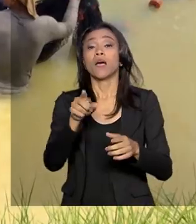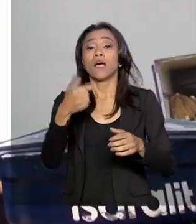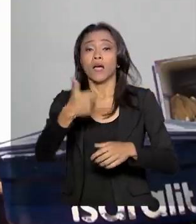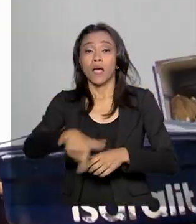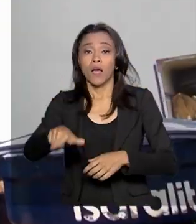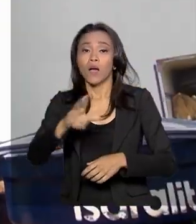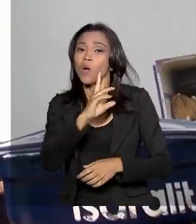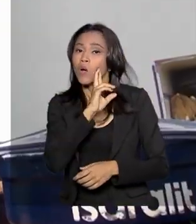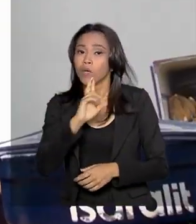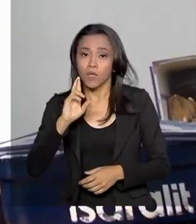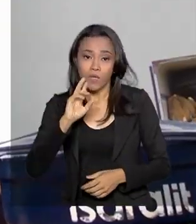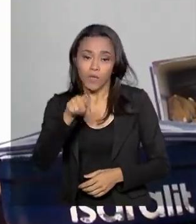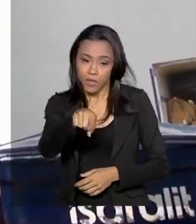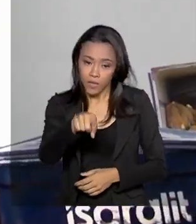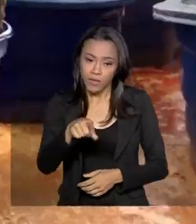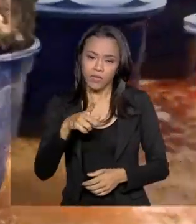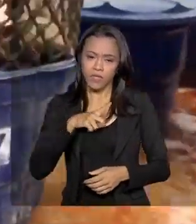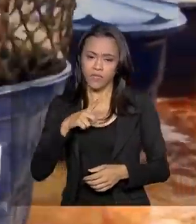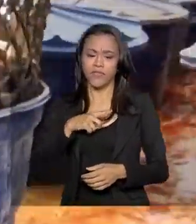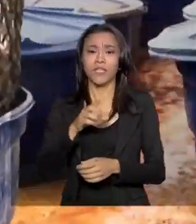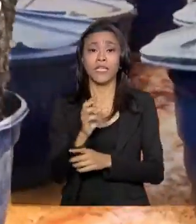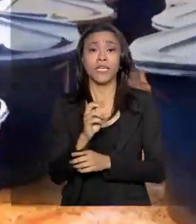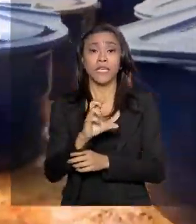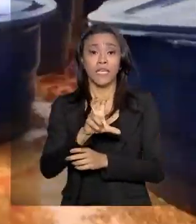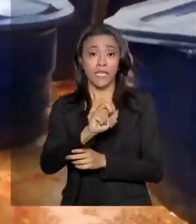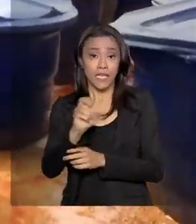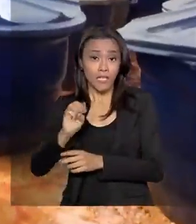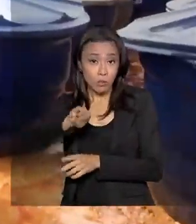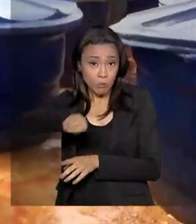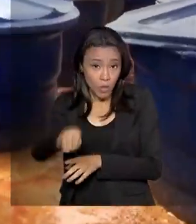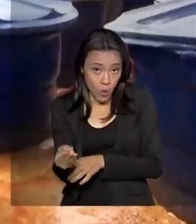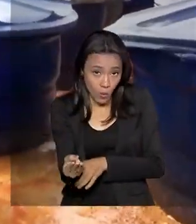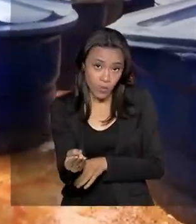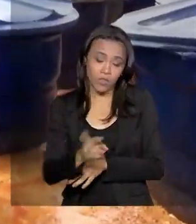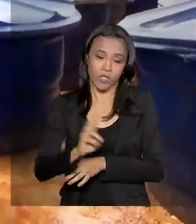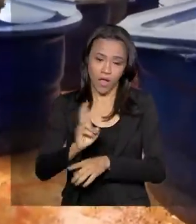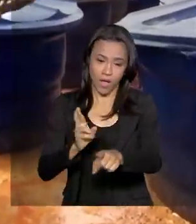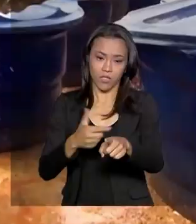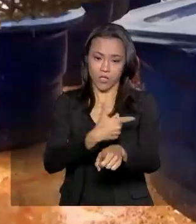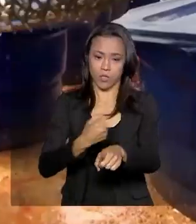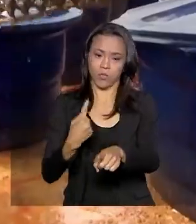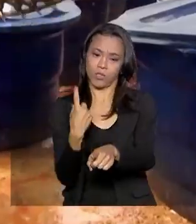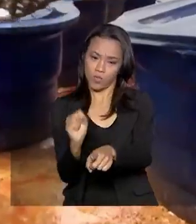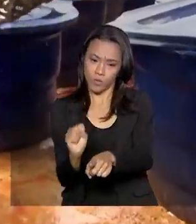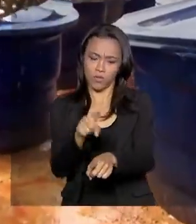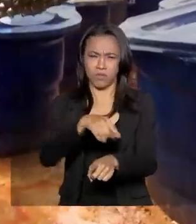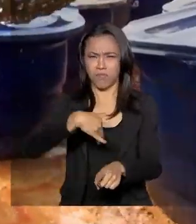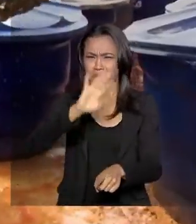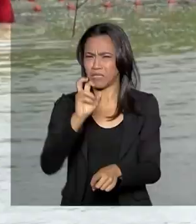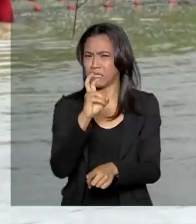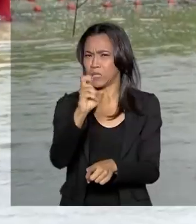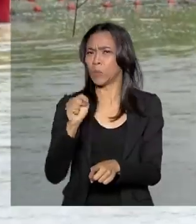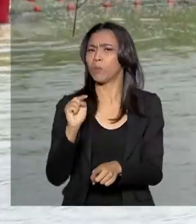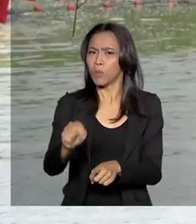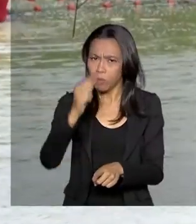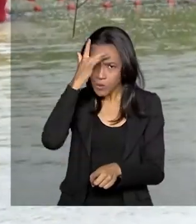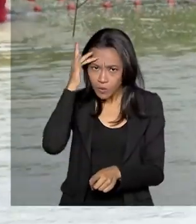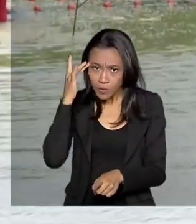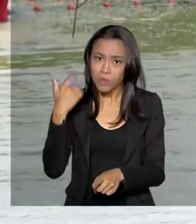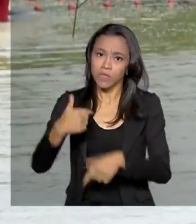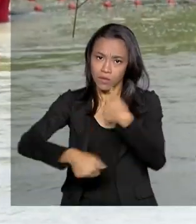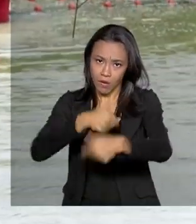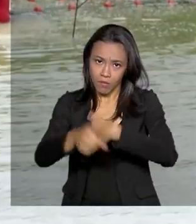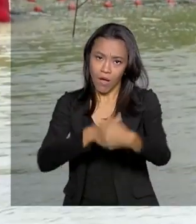movimentou cerca de 500 milhões de reais em 2018. São mais de 5 mil piscicultores cadastrados e a cadeia